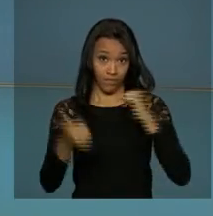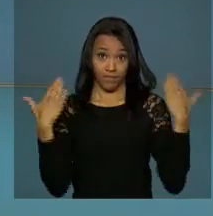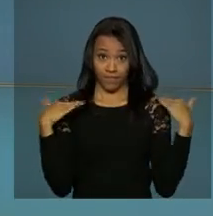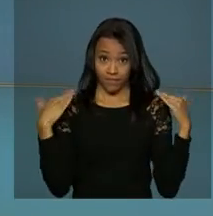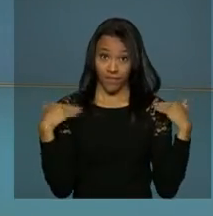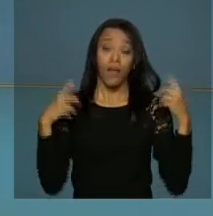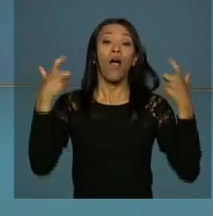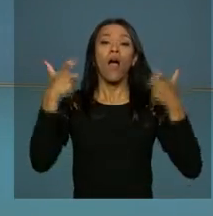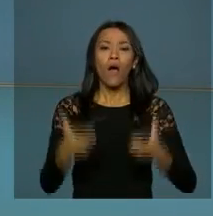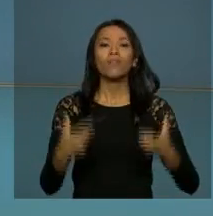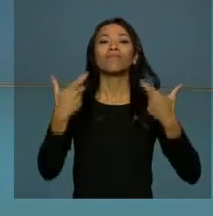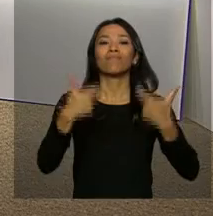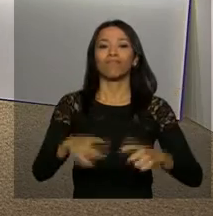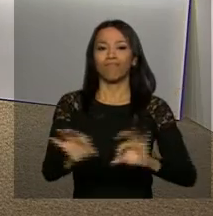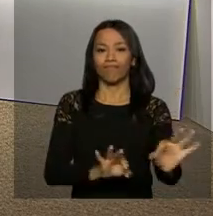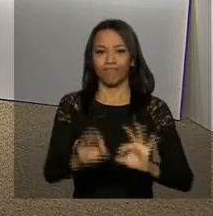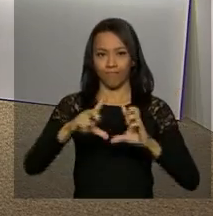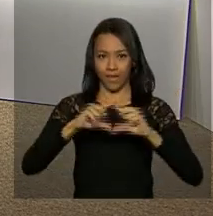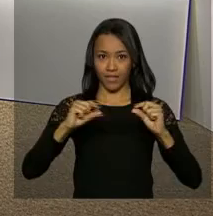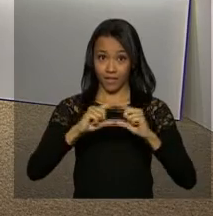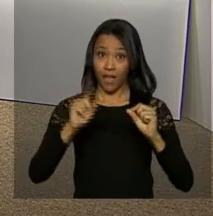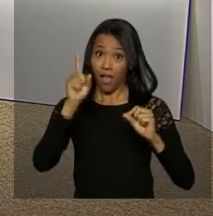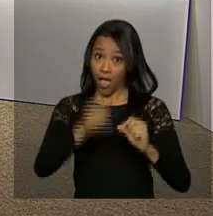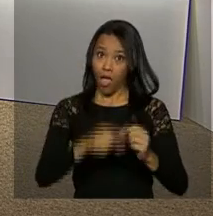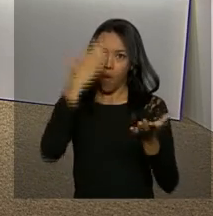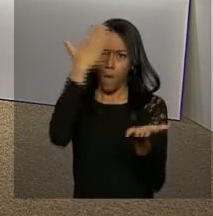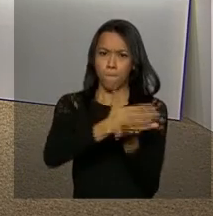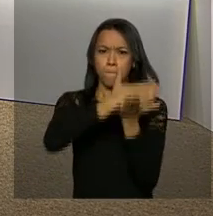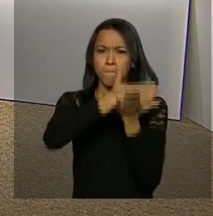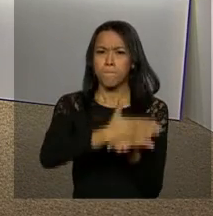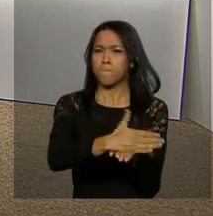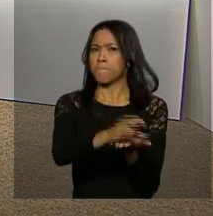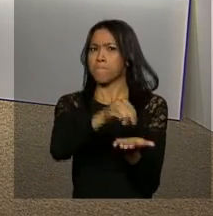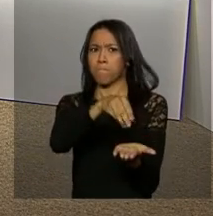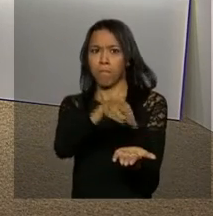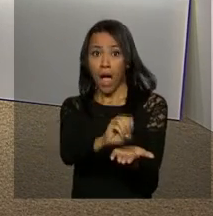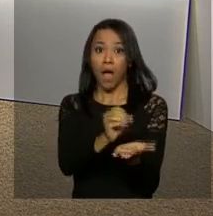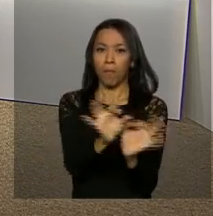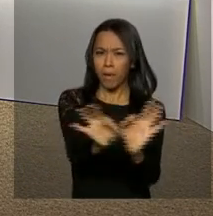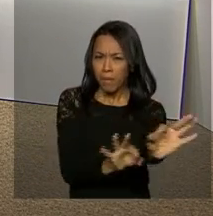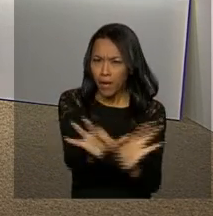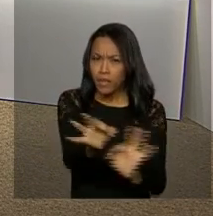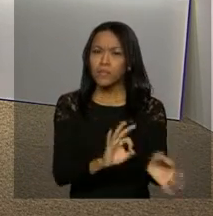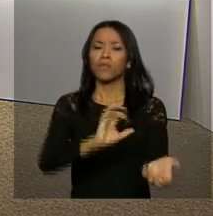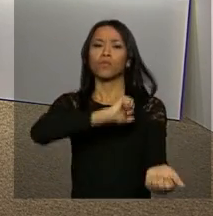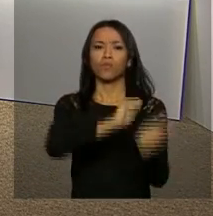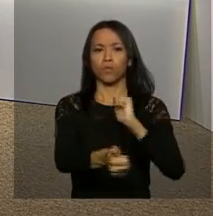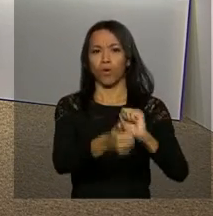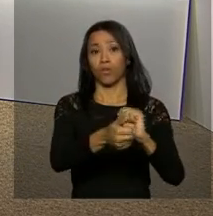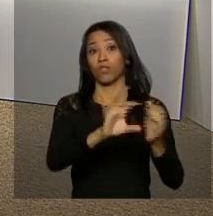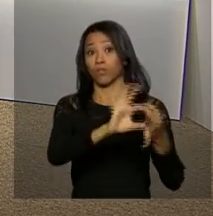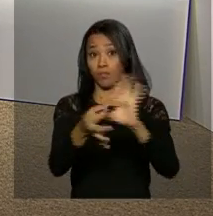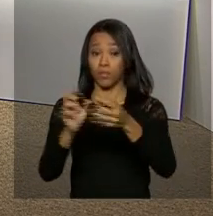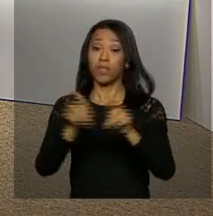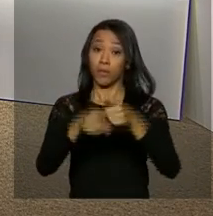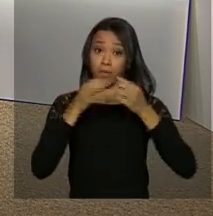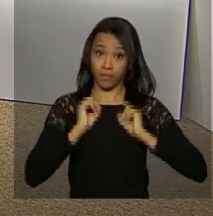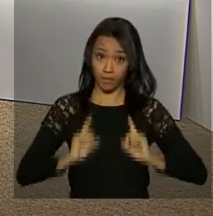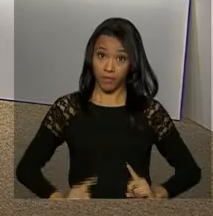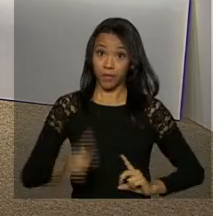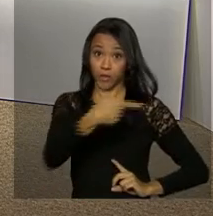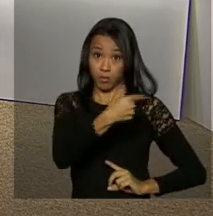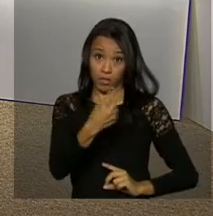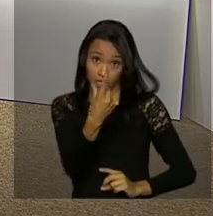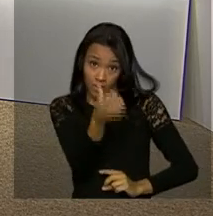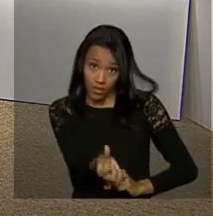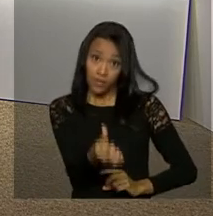realizada em Brasília. O evento é um marco na preparação do setor para os Jogos Olímpicos e Paralímpicos 2016, especialmente